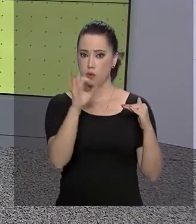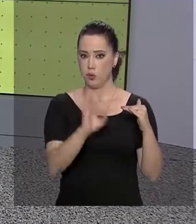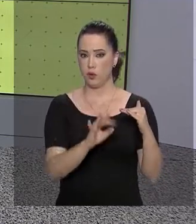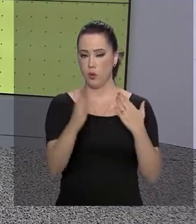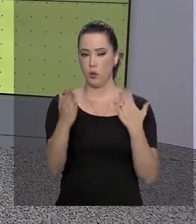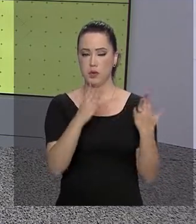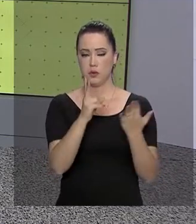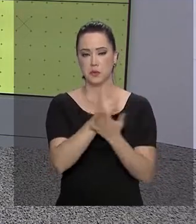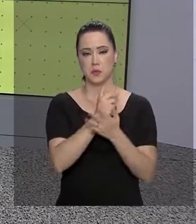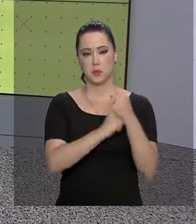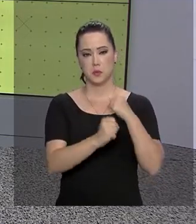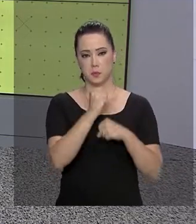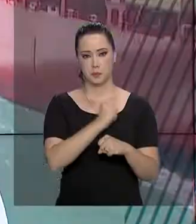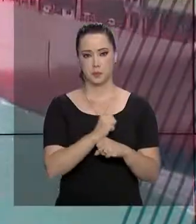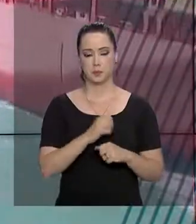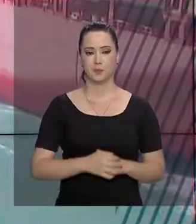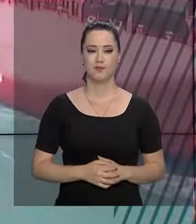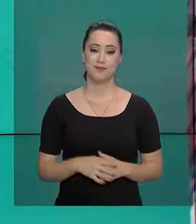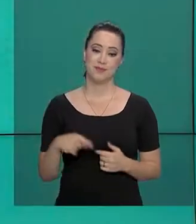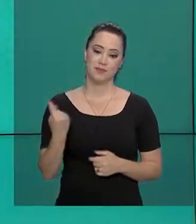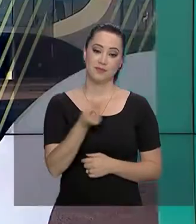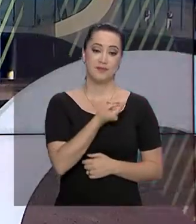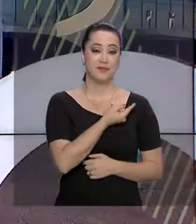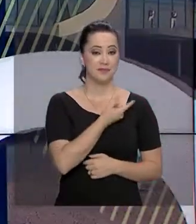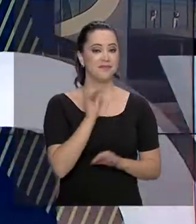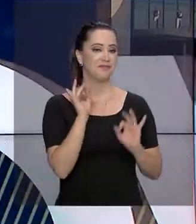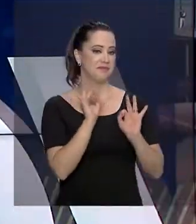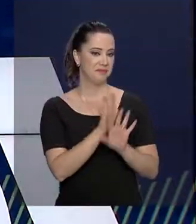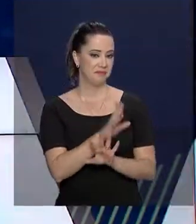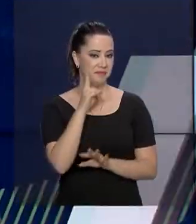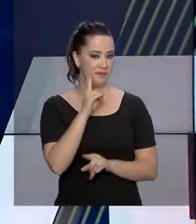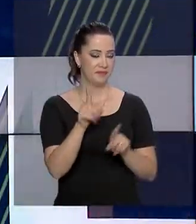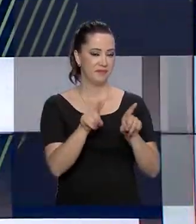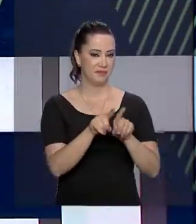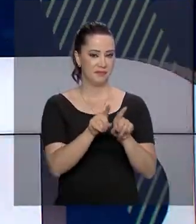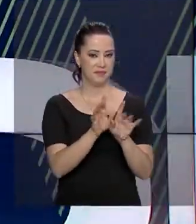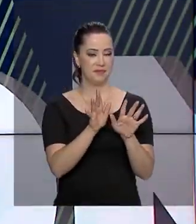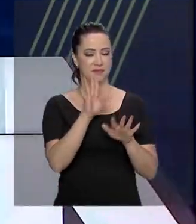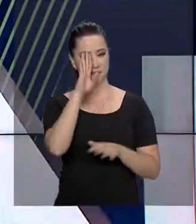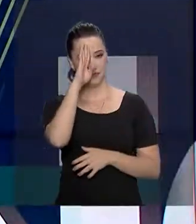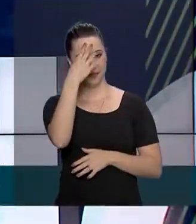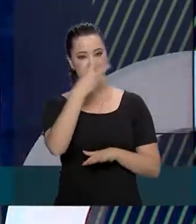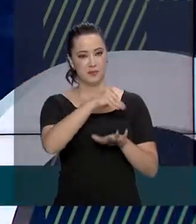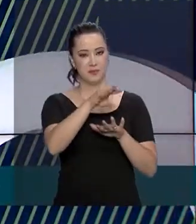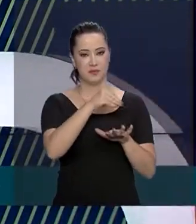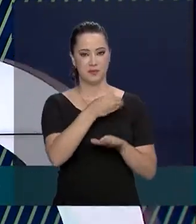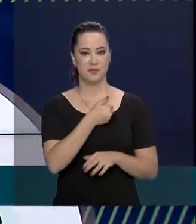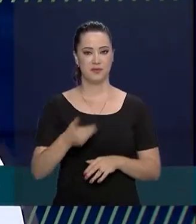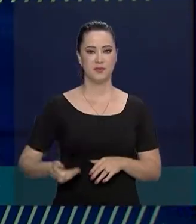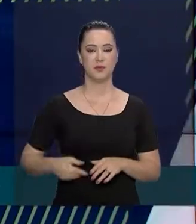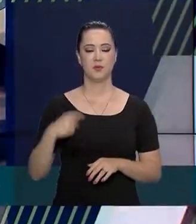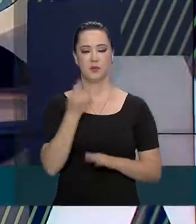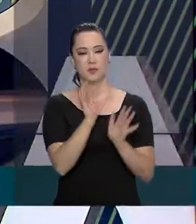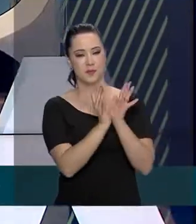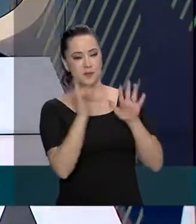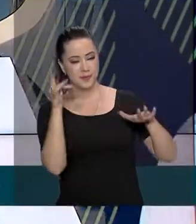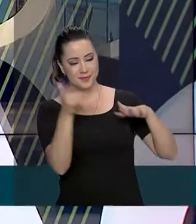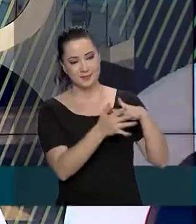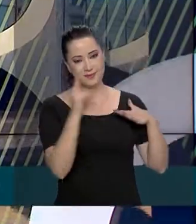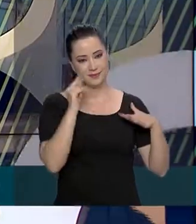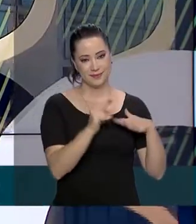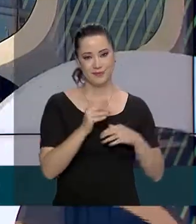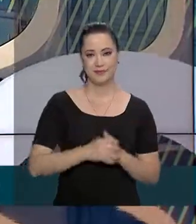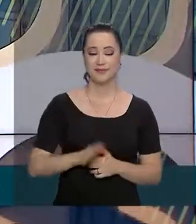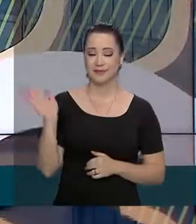mesmo período do ano anterior. O Governo Agora fica por aqui e continue acompanhando as principais notícias do Governo pelas nossas redes